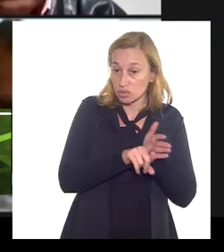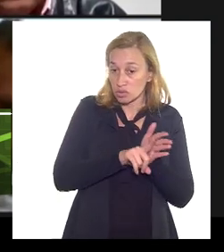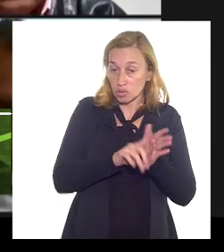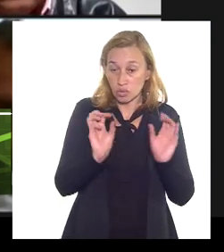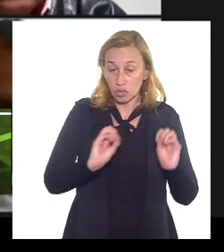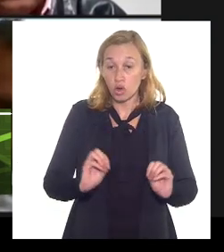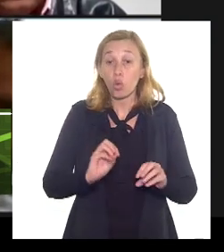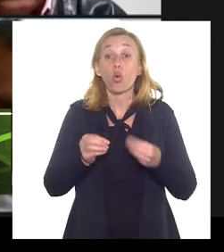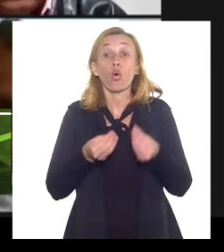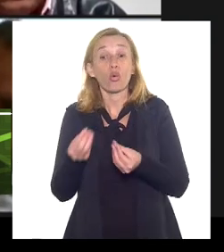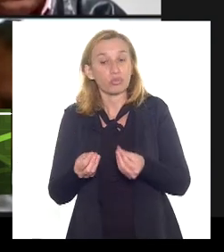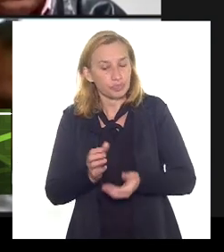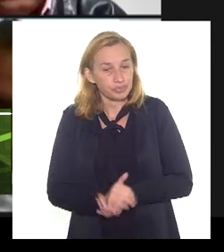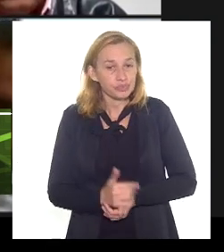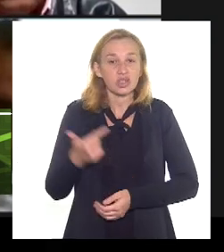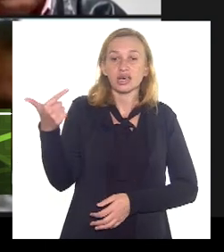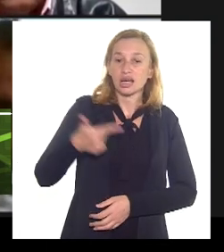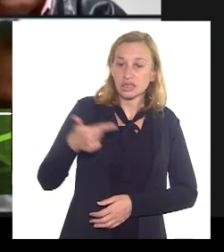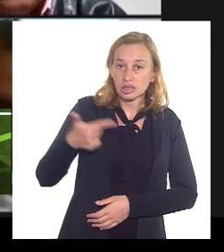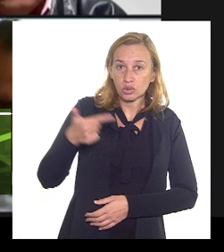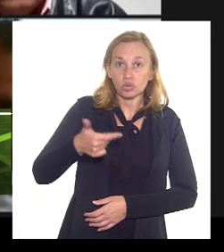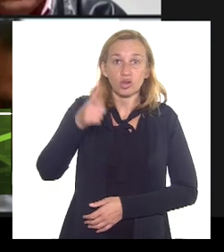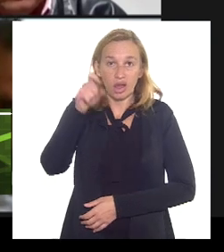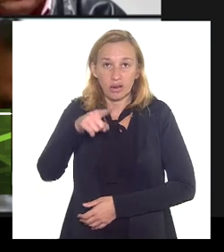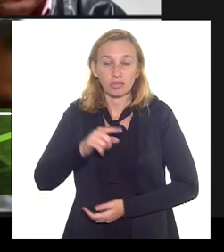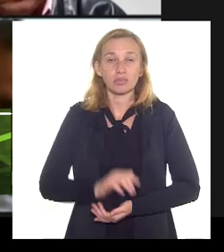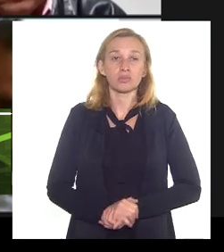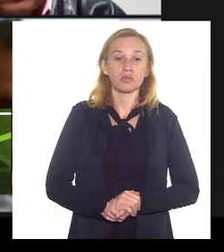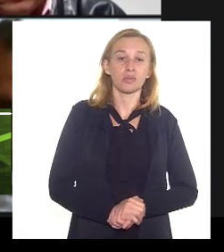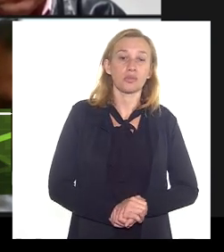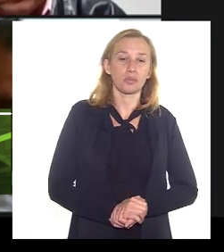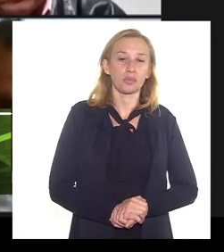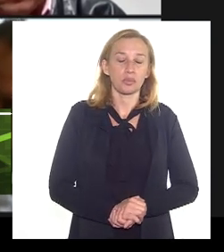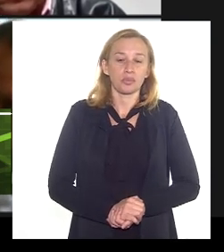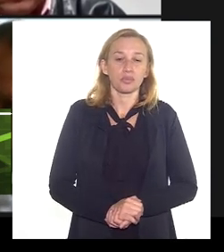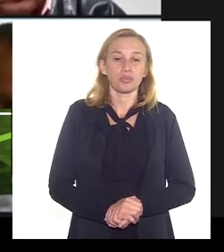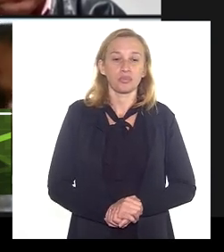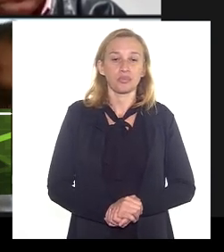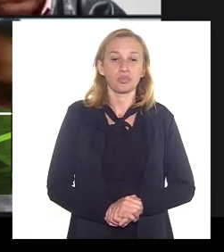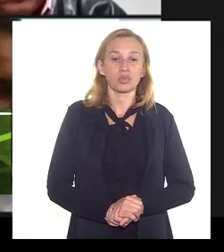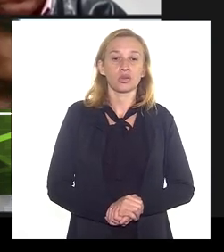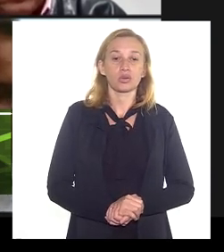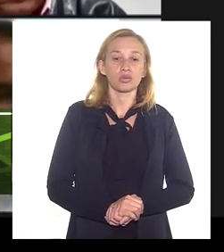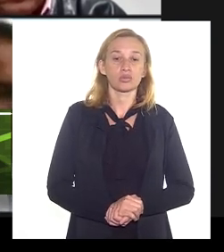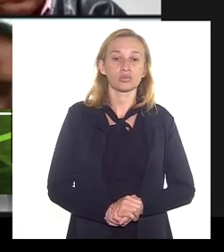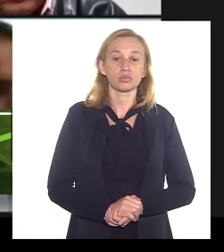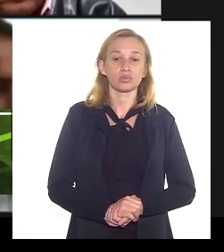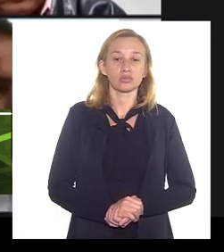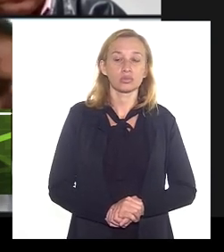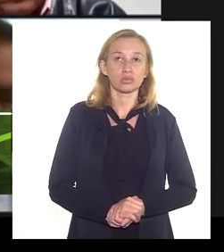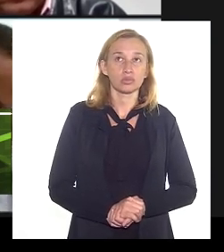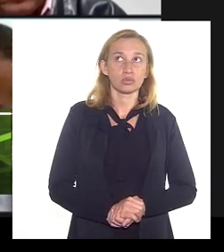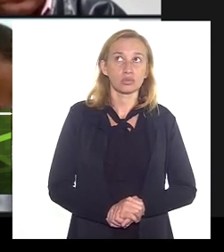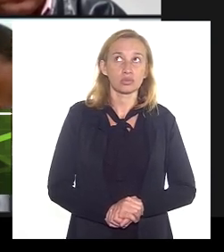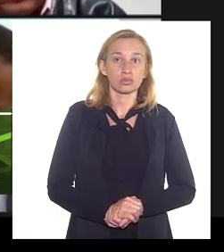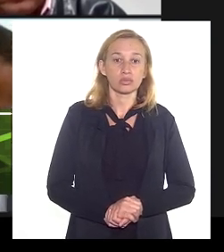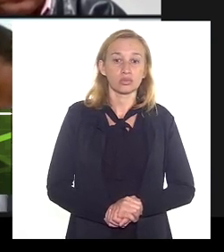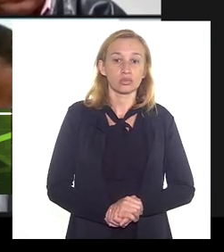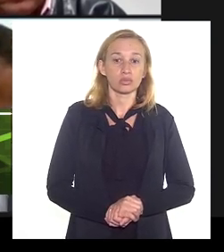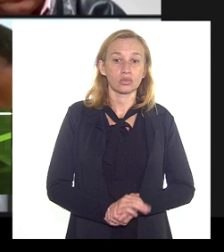né e a segunda coisa é a partir de que momento que esse